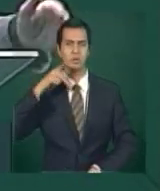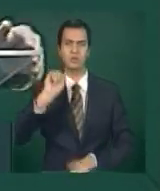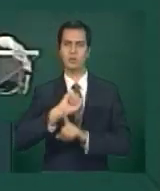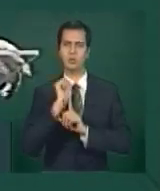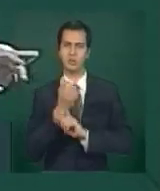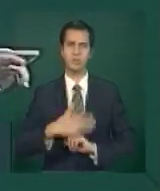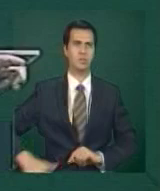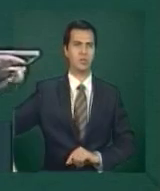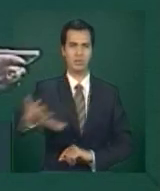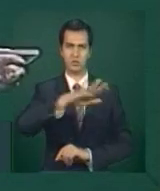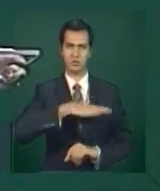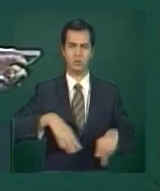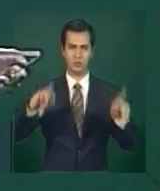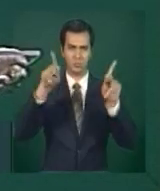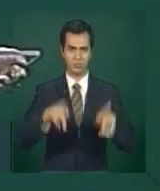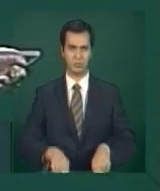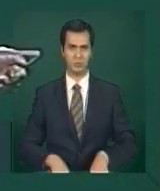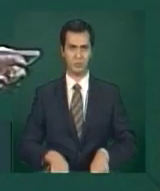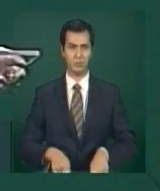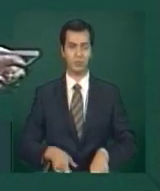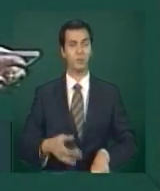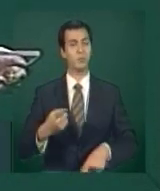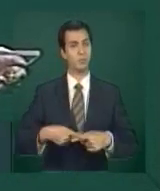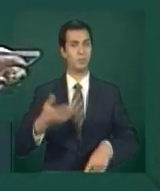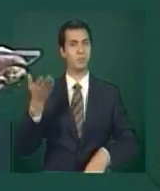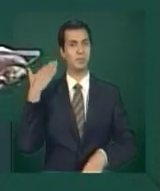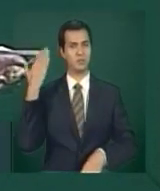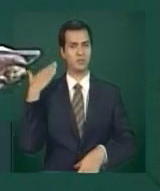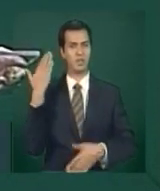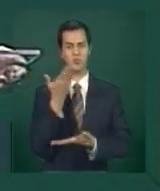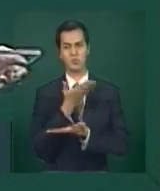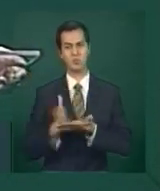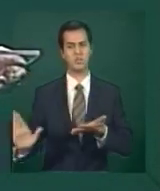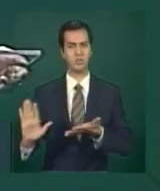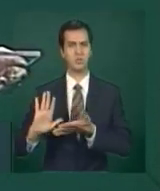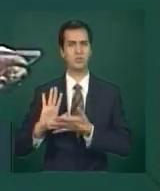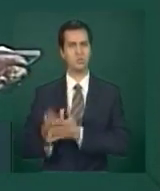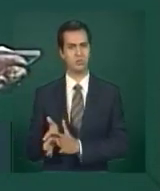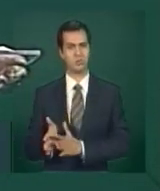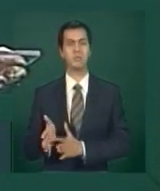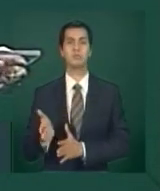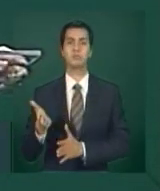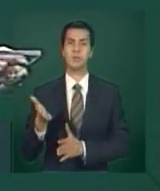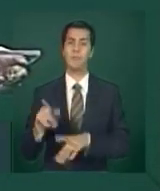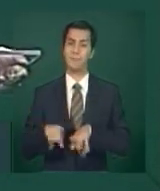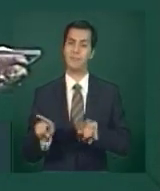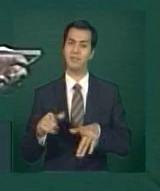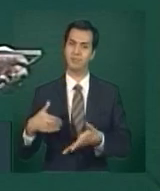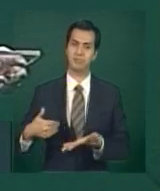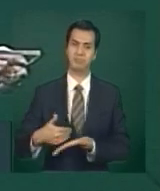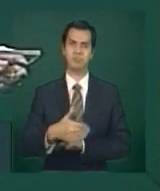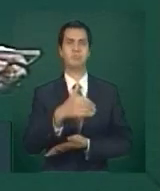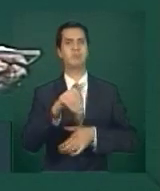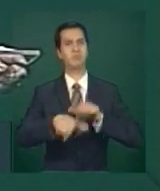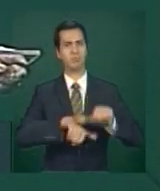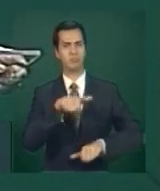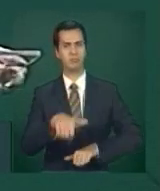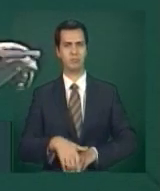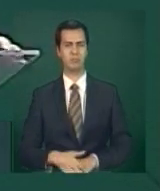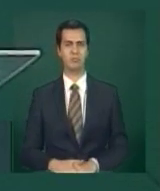largas faixas da população, excluídas desse processo virtuoso já em andamento no nosso país.